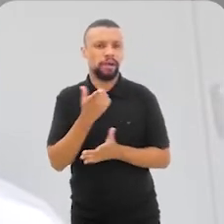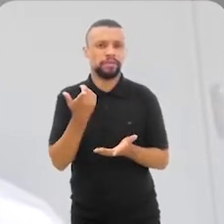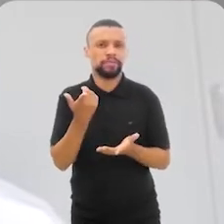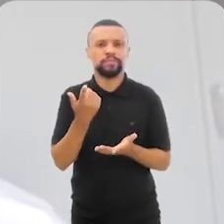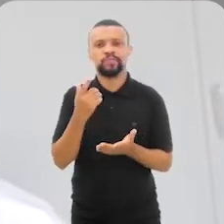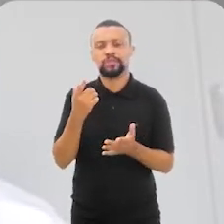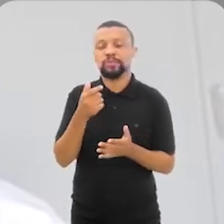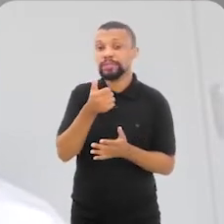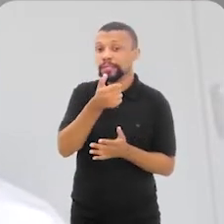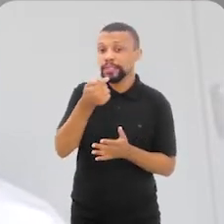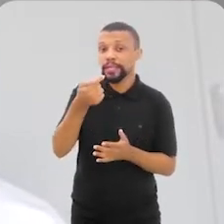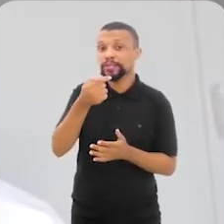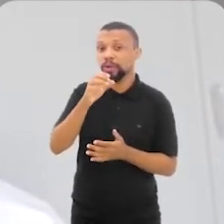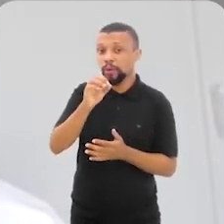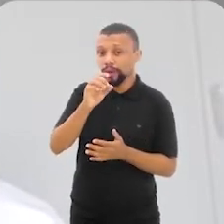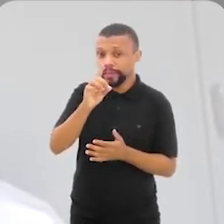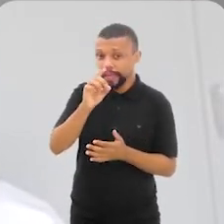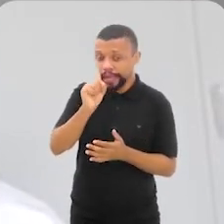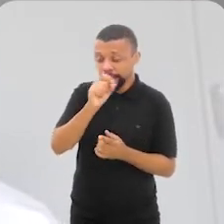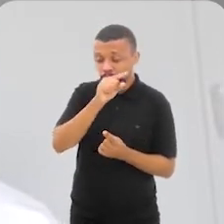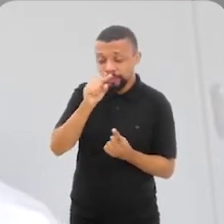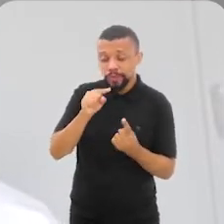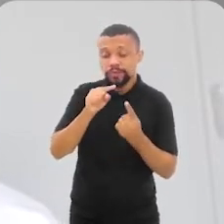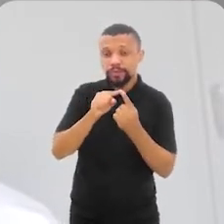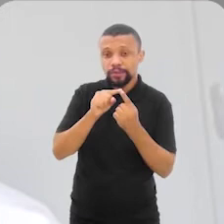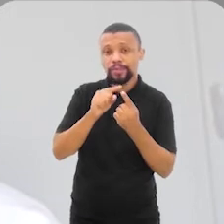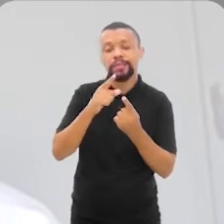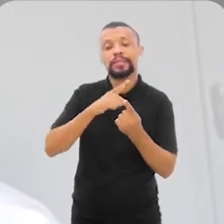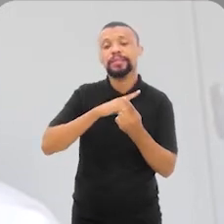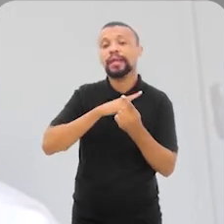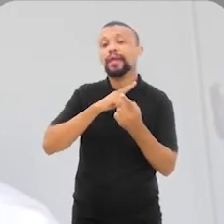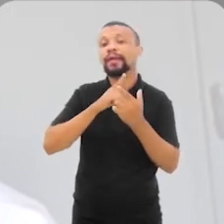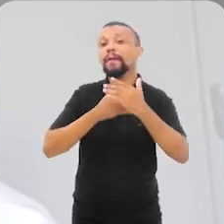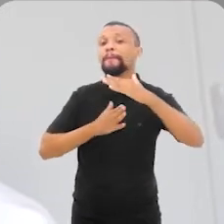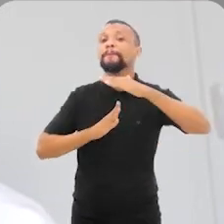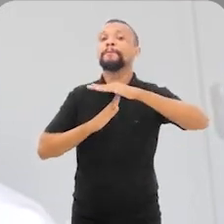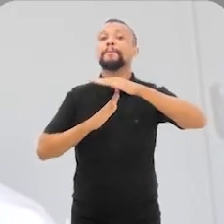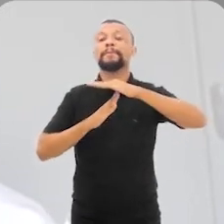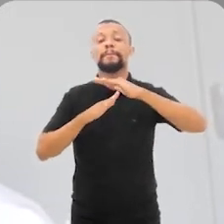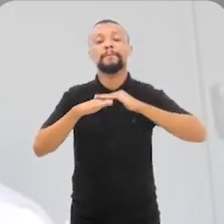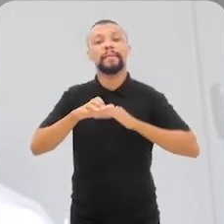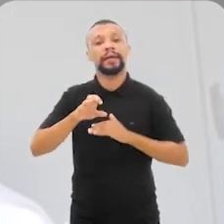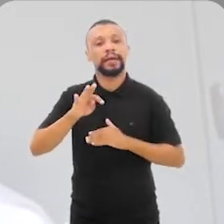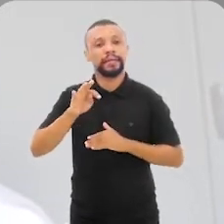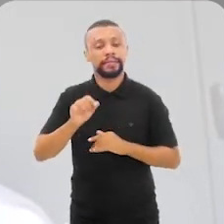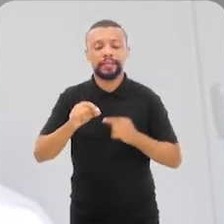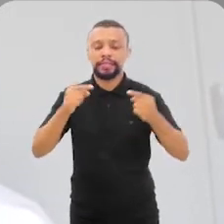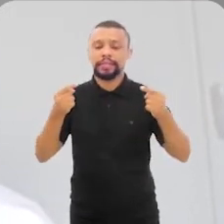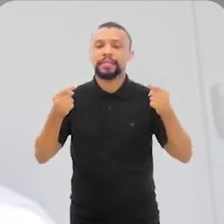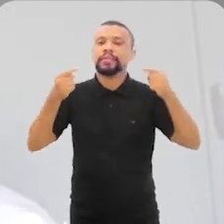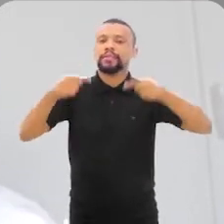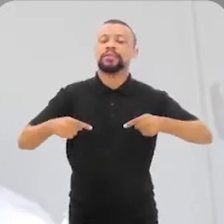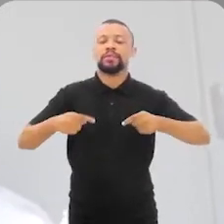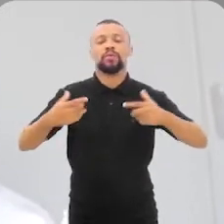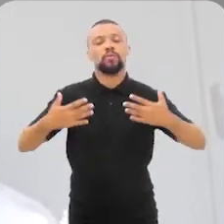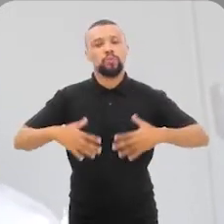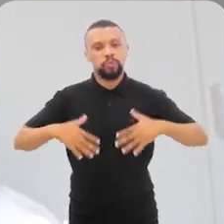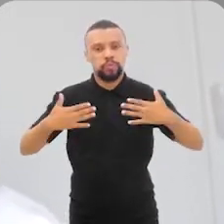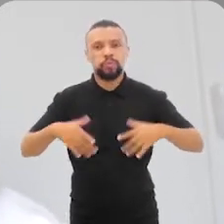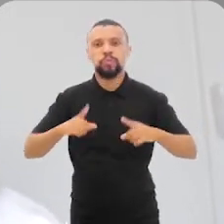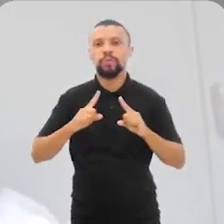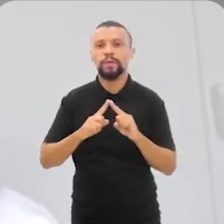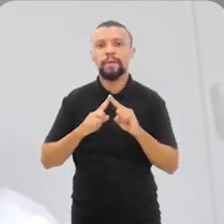os 17 objetivos da ONU, eles têm metas que são bastante desafiadoras,